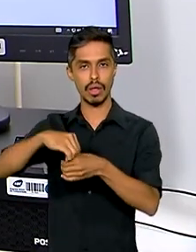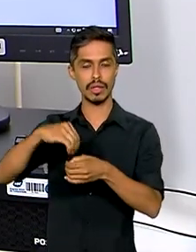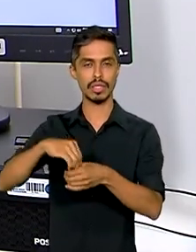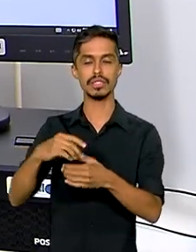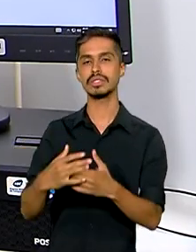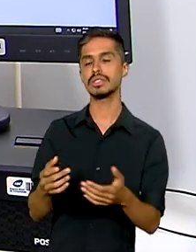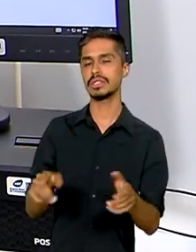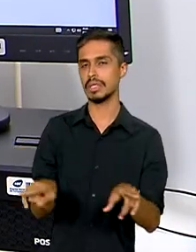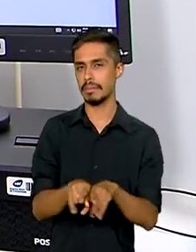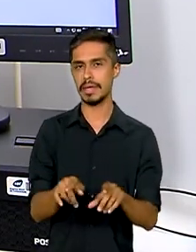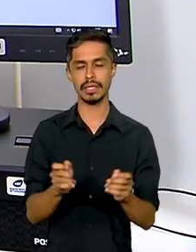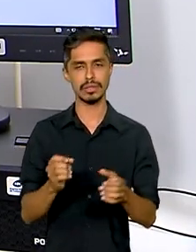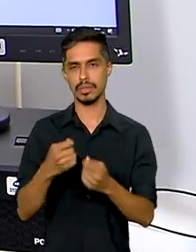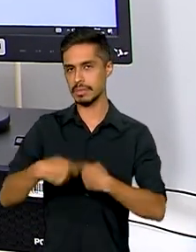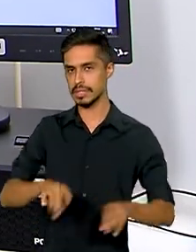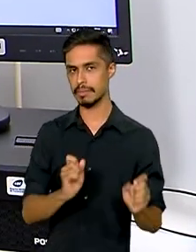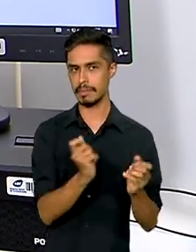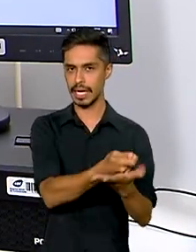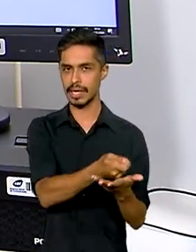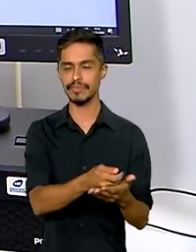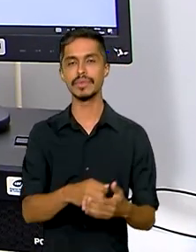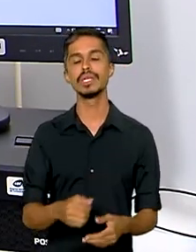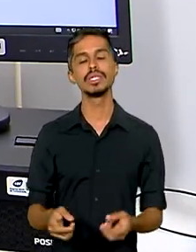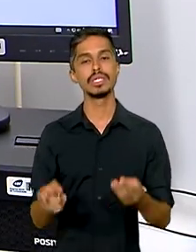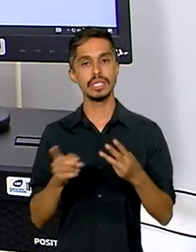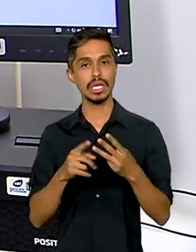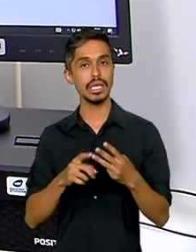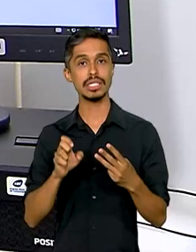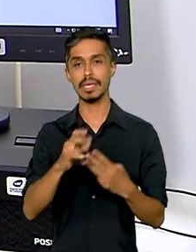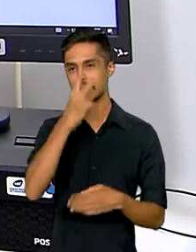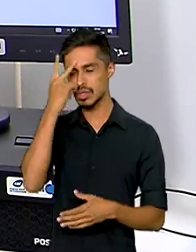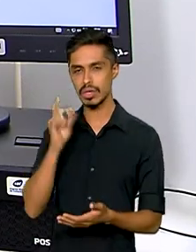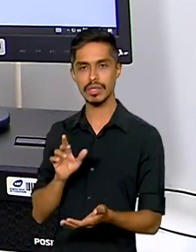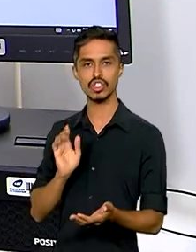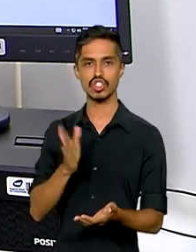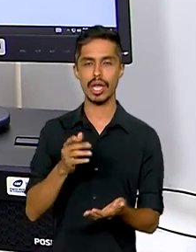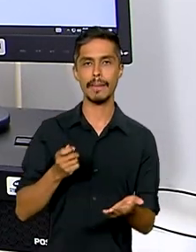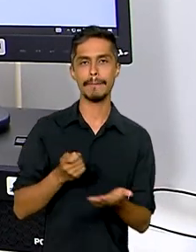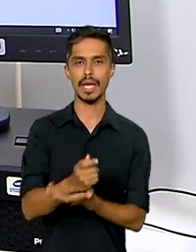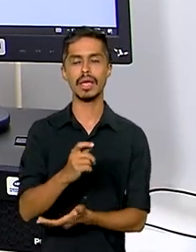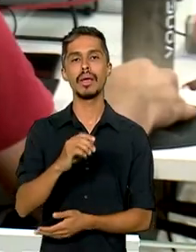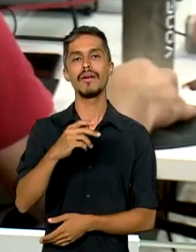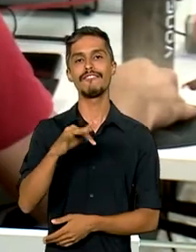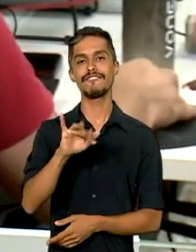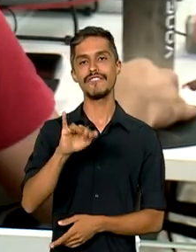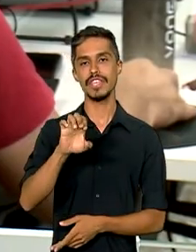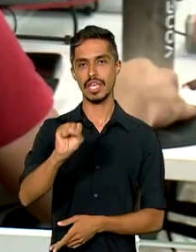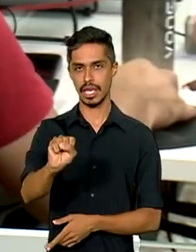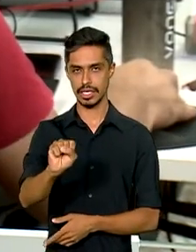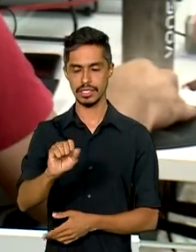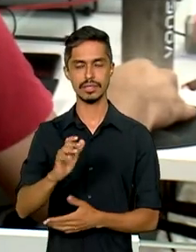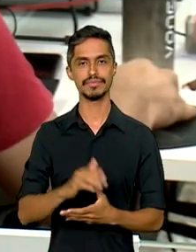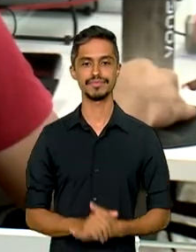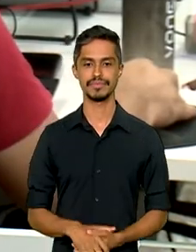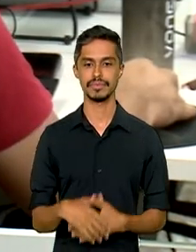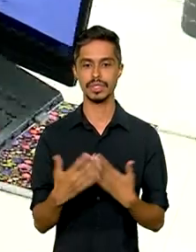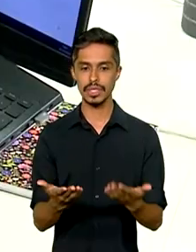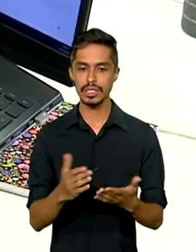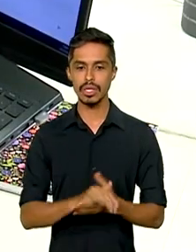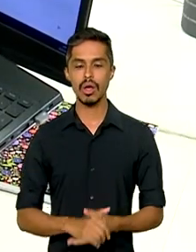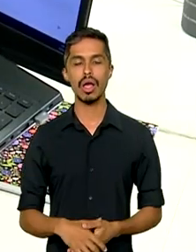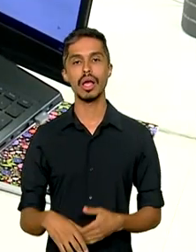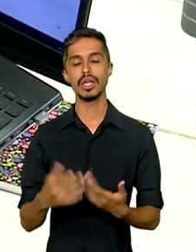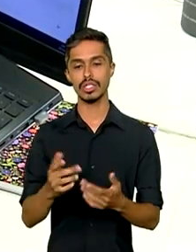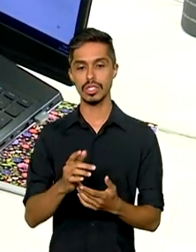isenta. E a terceira é se a pessoa é financiada pelo FIES ou já foi financiada pelo FIES. A estimativa do Ministério da